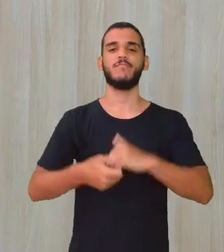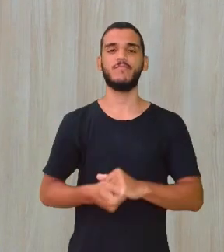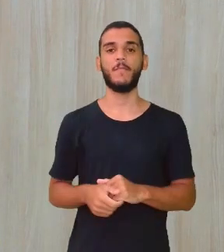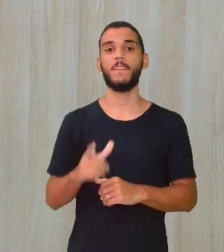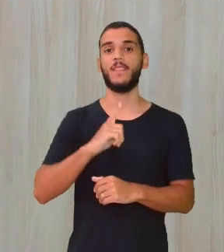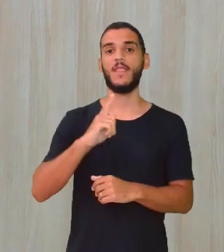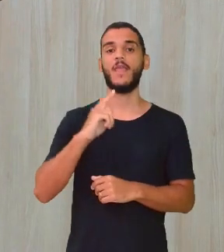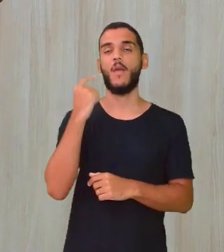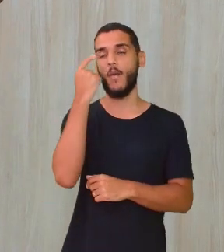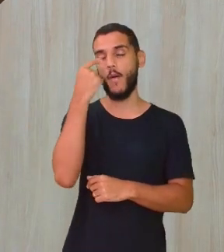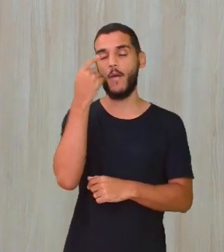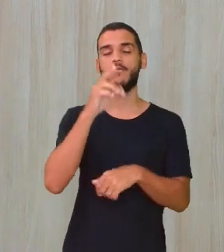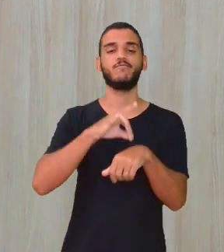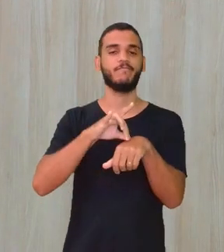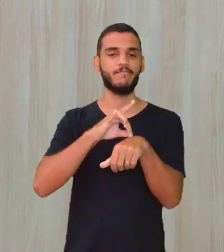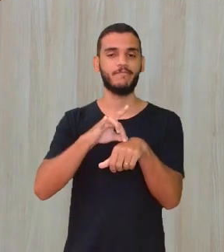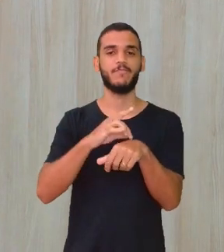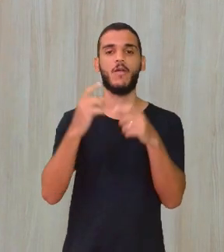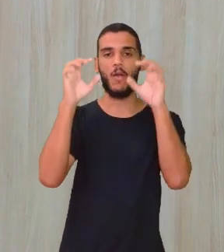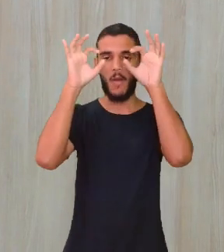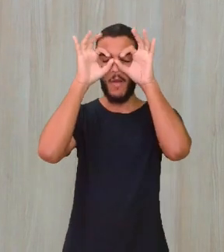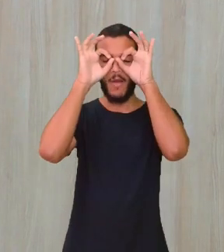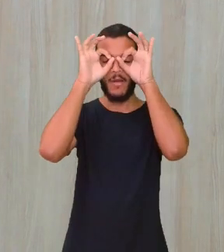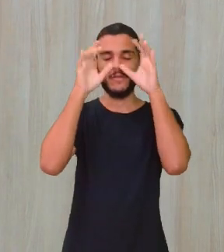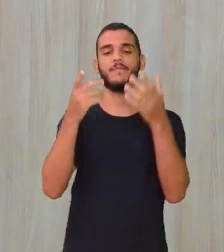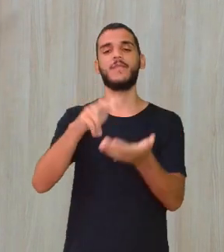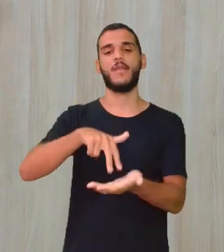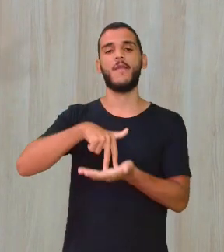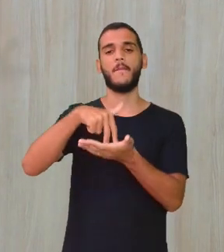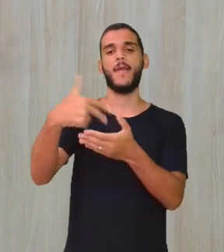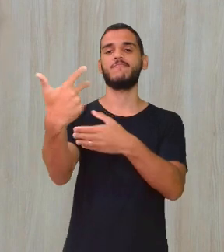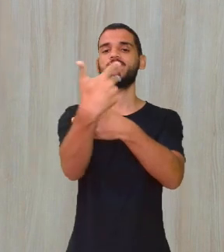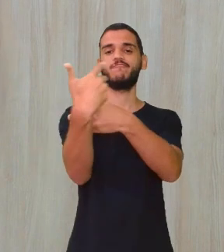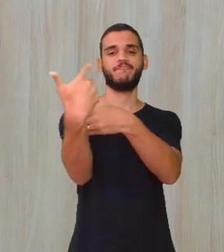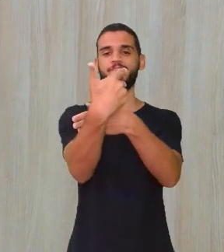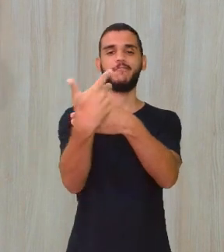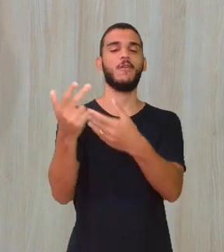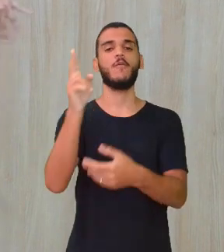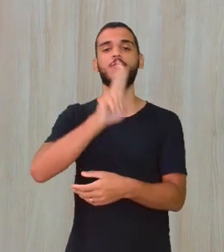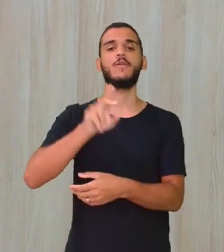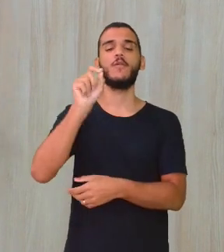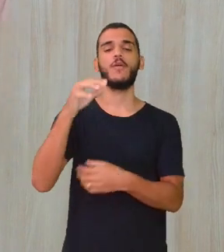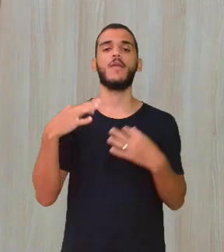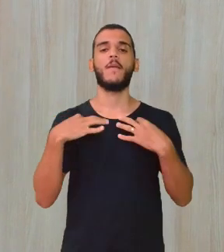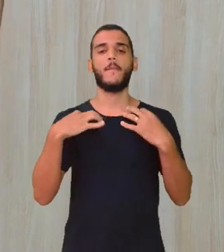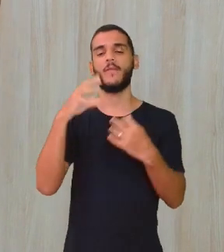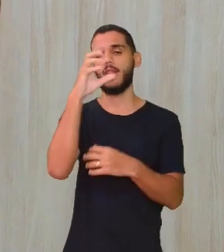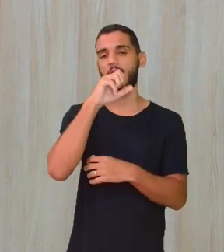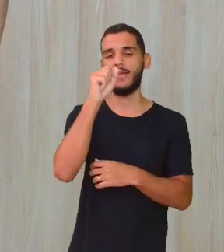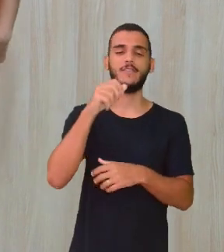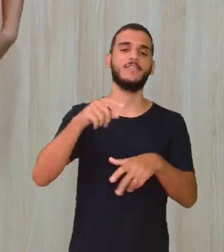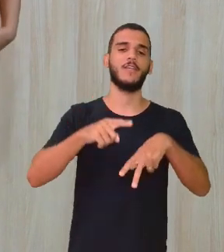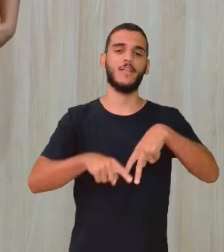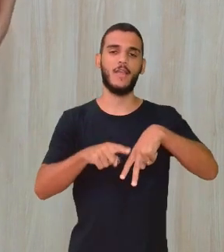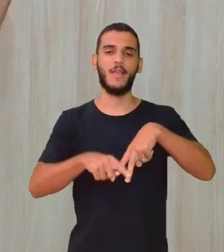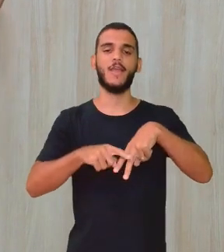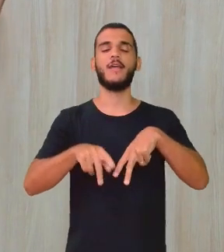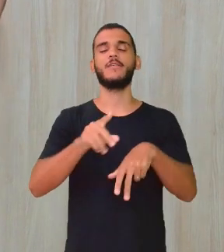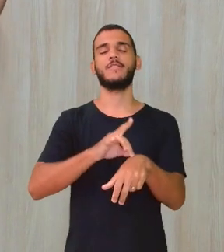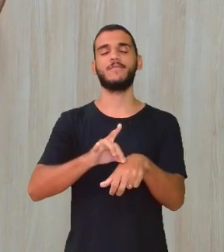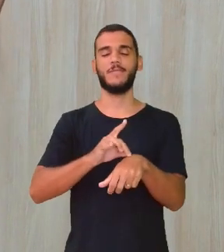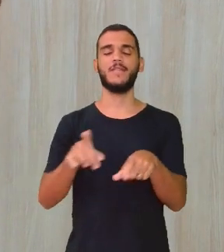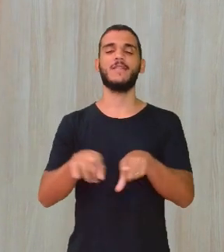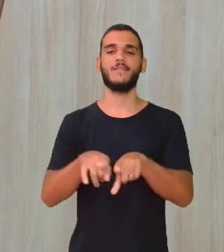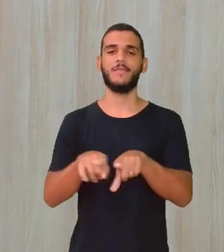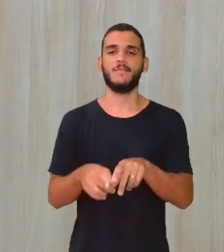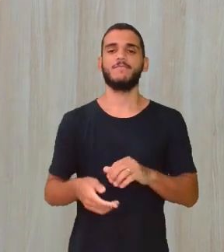tenho olhos escuros, uso um óculos arredondado, estou em pé, em frente à câmera, usando uma blusa laranja e uma calça preta. Tá